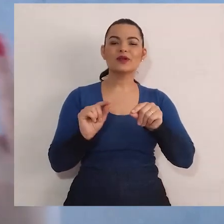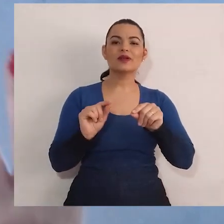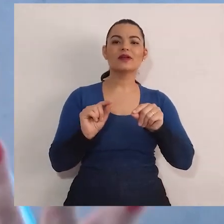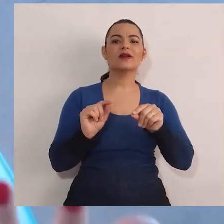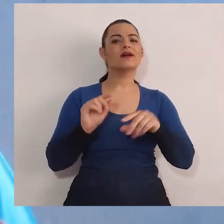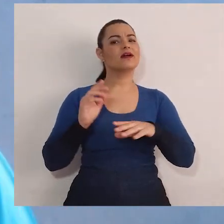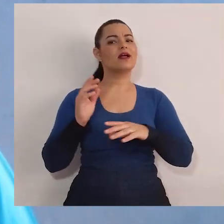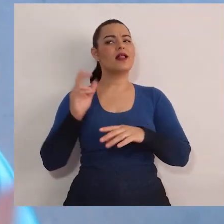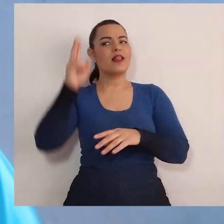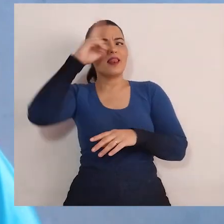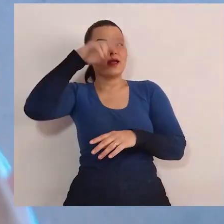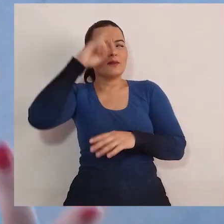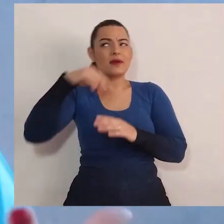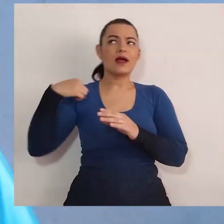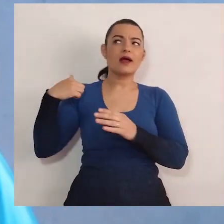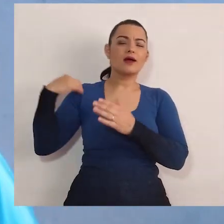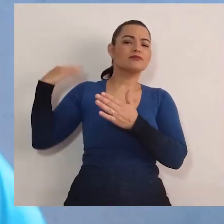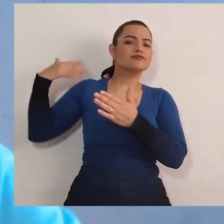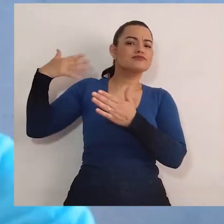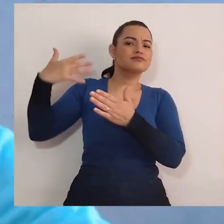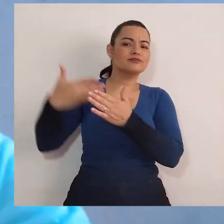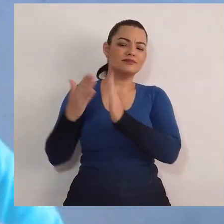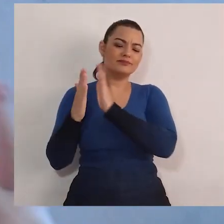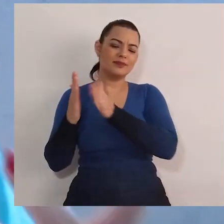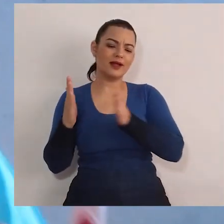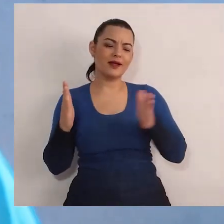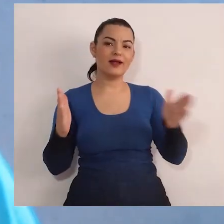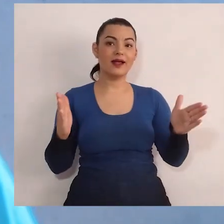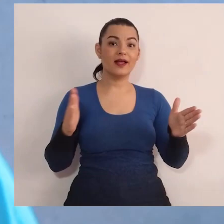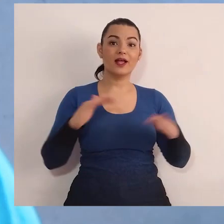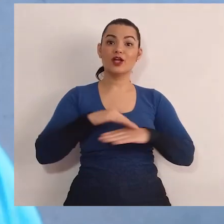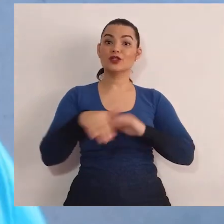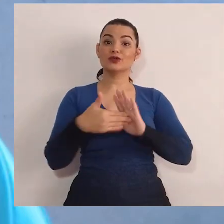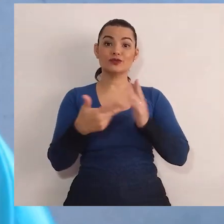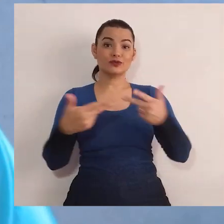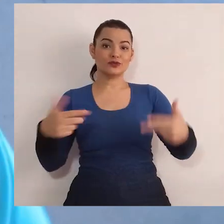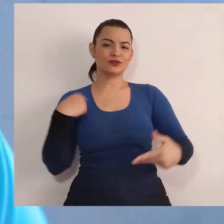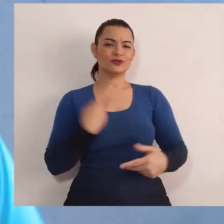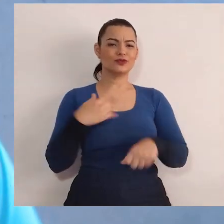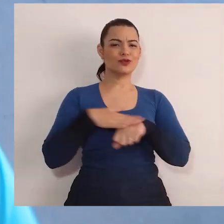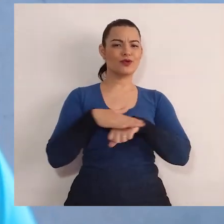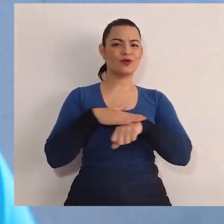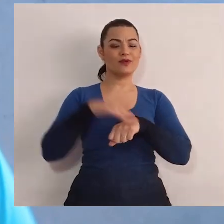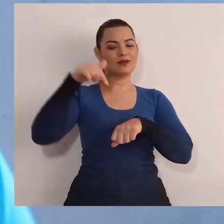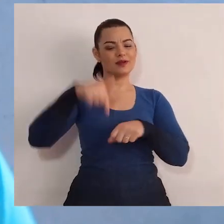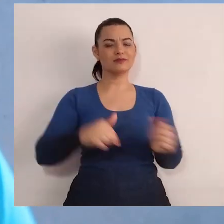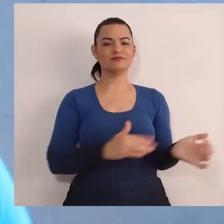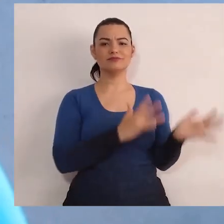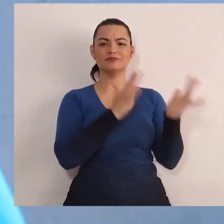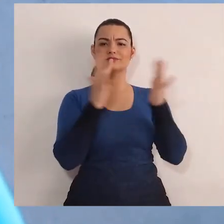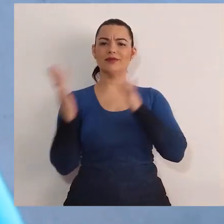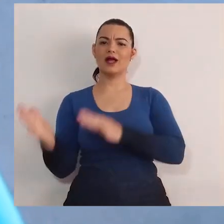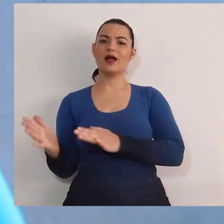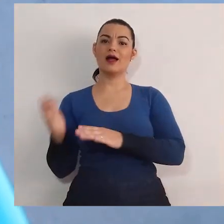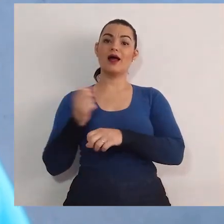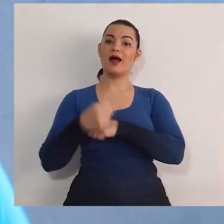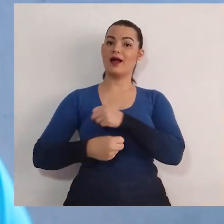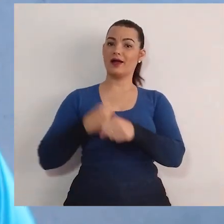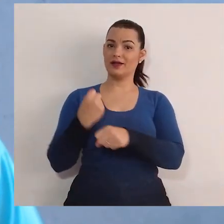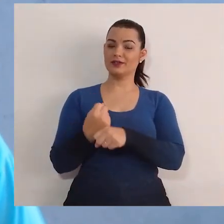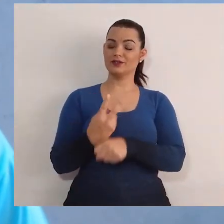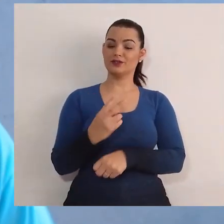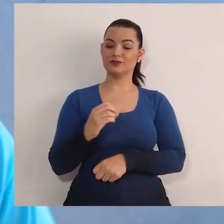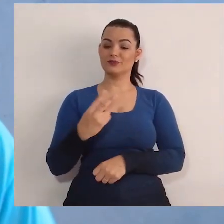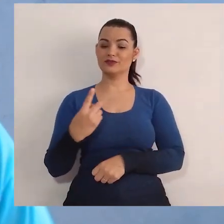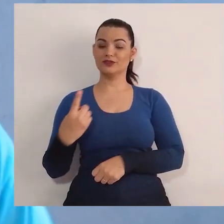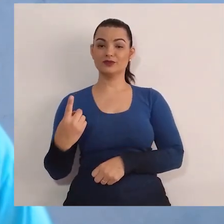para fazermos a finalização, a sistematização de tudo que nós conversamos ao longo desse ano. Um